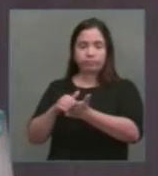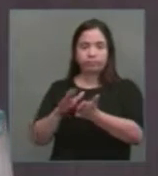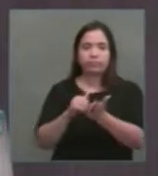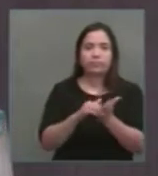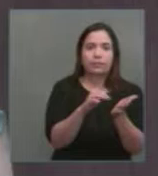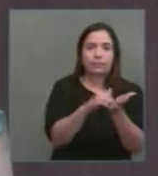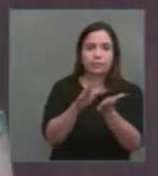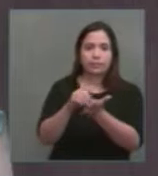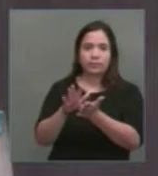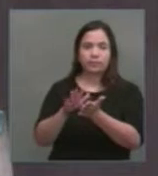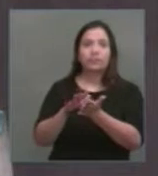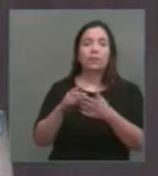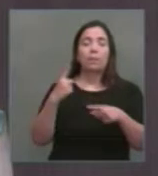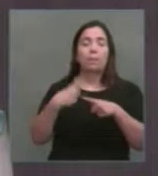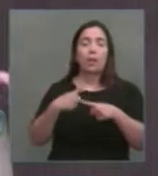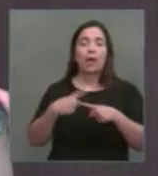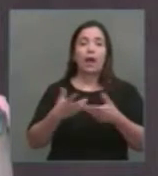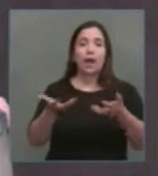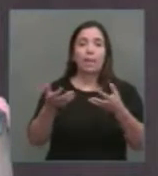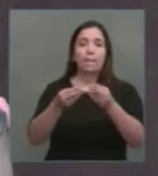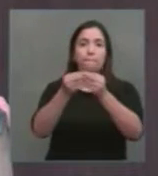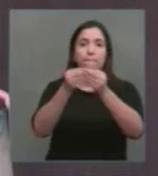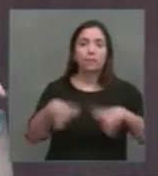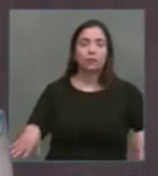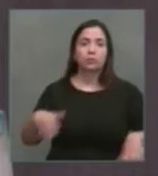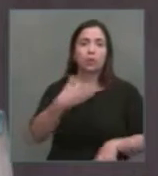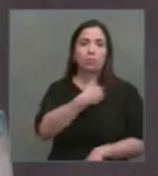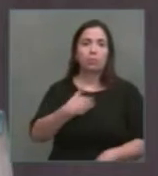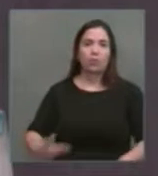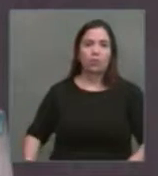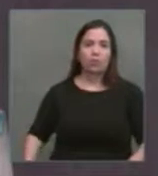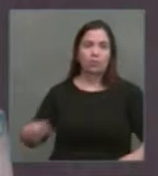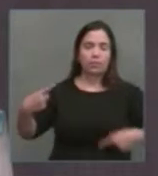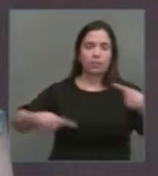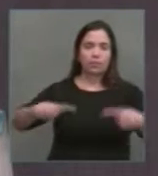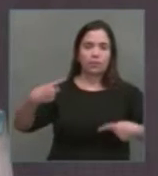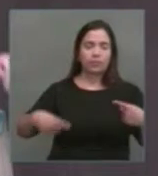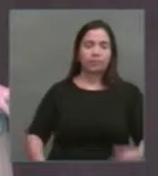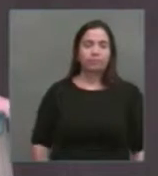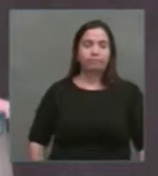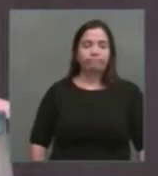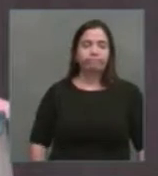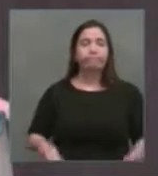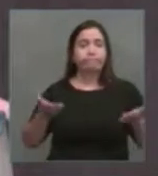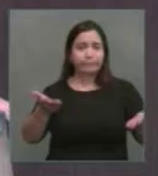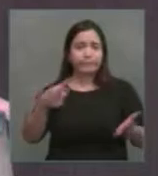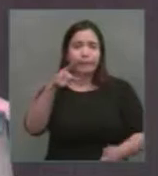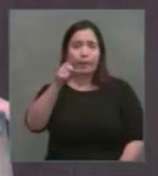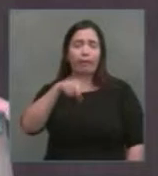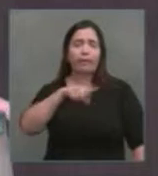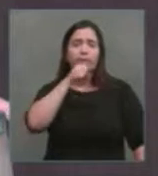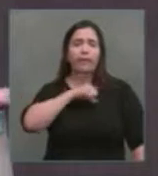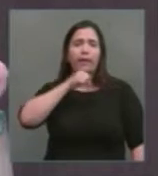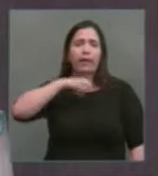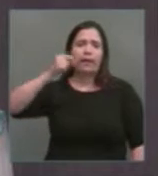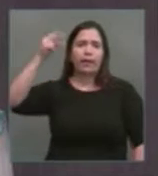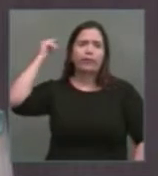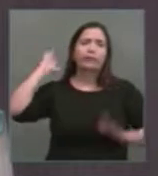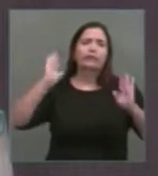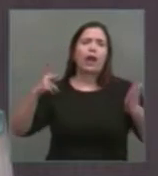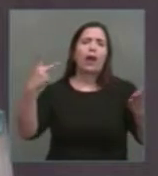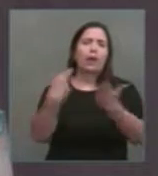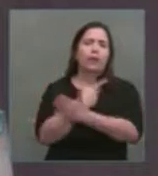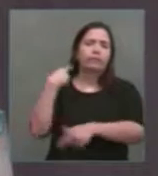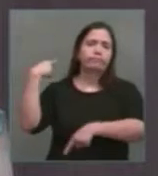estratégicos para prejudicar o poder político. Isso é tão antigo quanto a política. Isso aconteceu mais